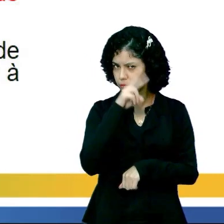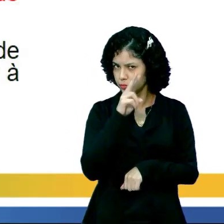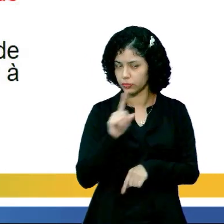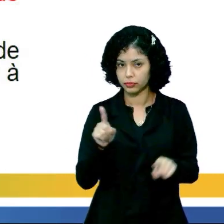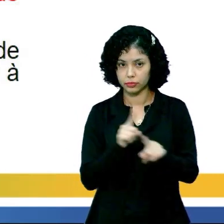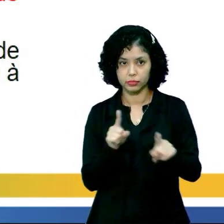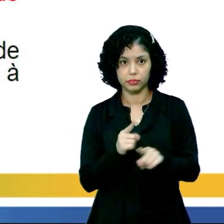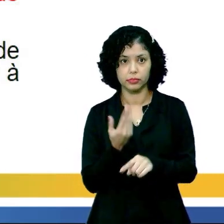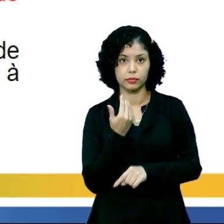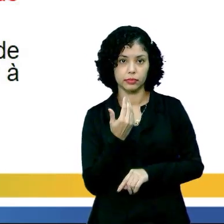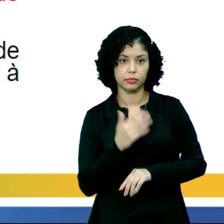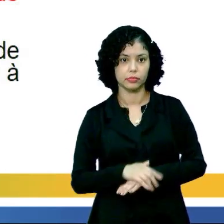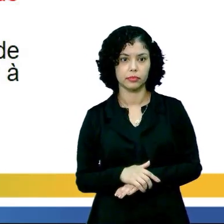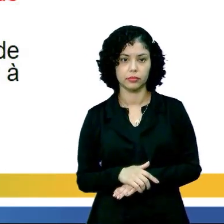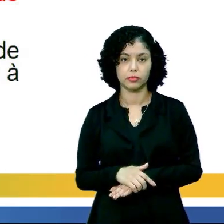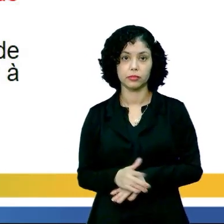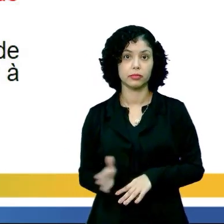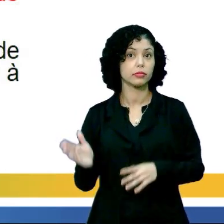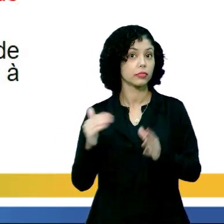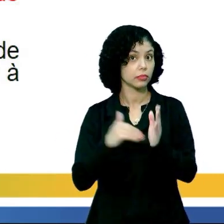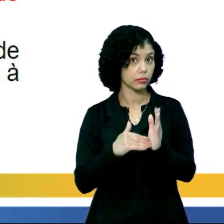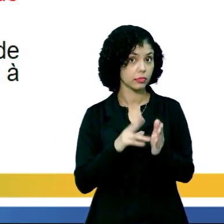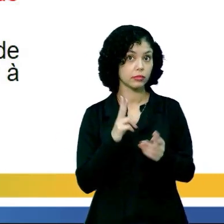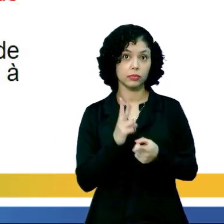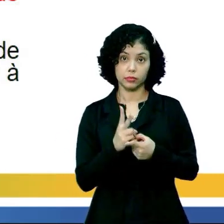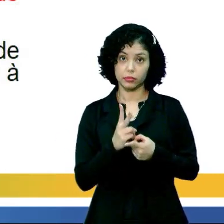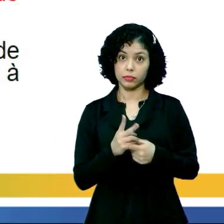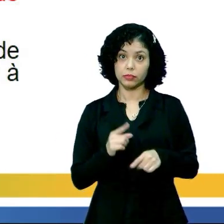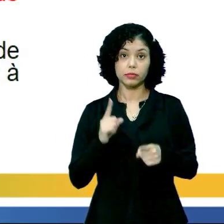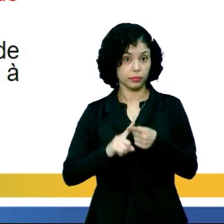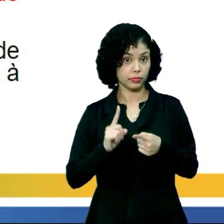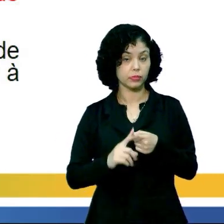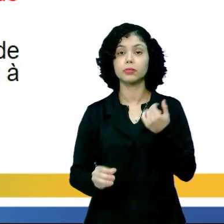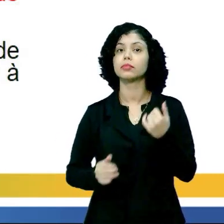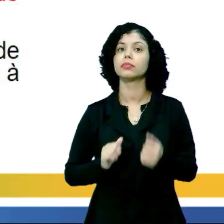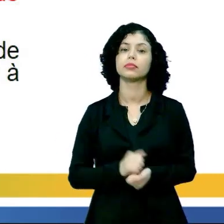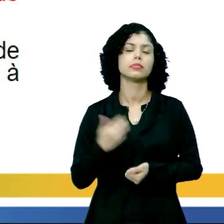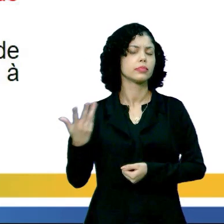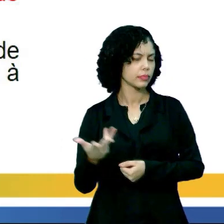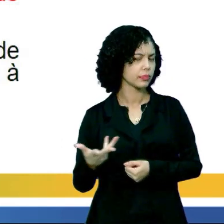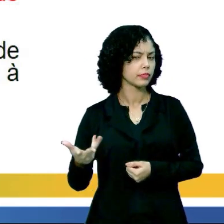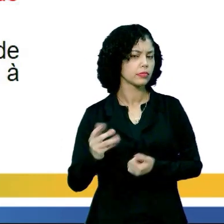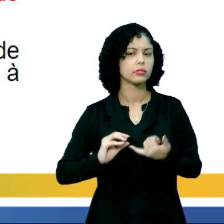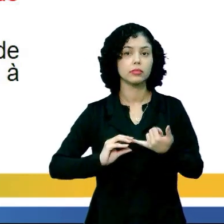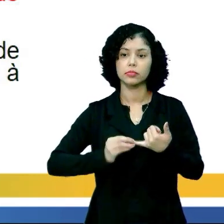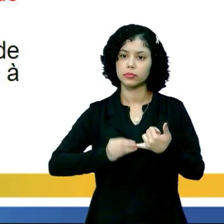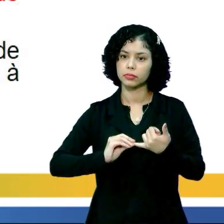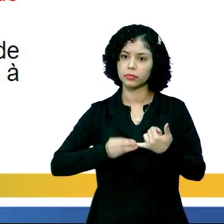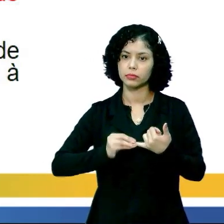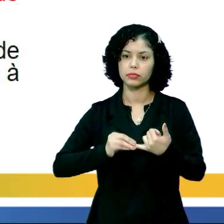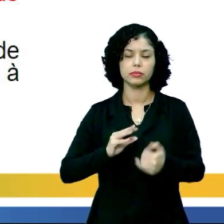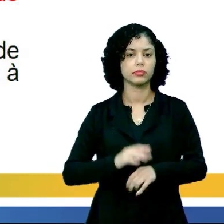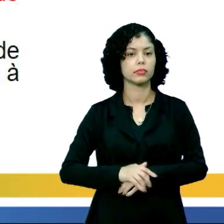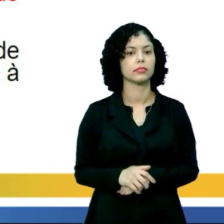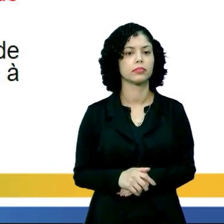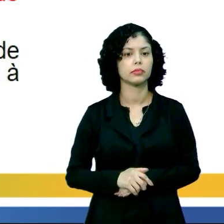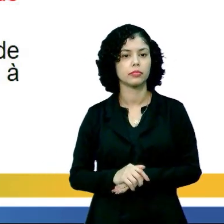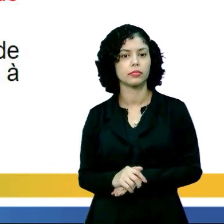lembra? E não os alimentos. Até porque o acaragé tem por base o feijão, né? E o feijão é uma das bases da alimentação brasileira.